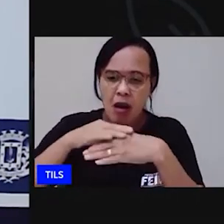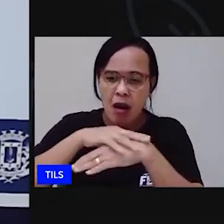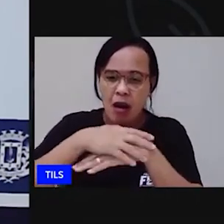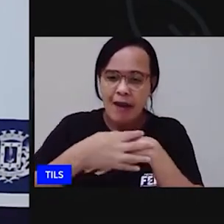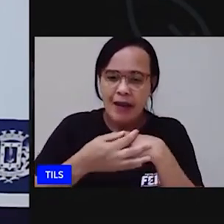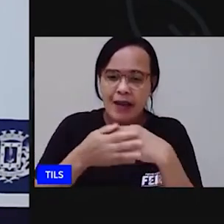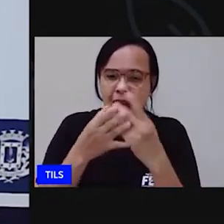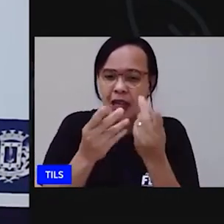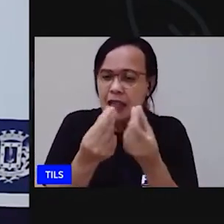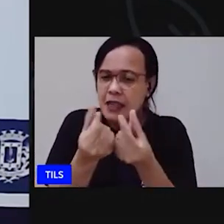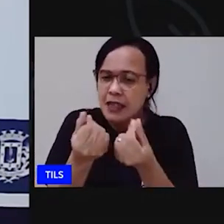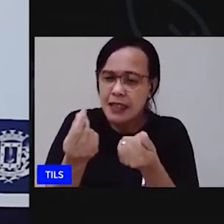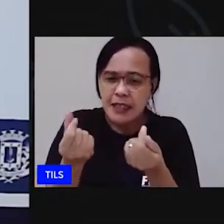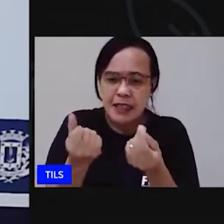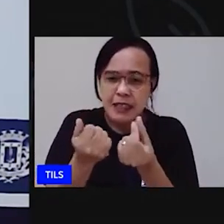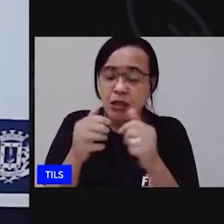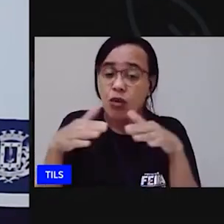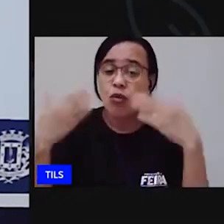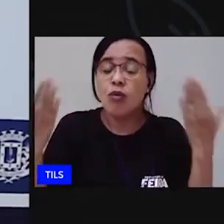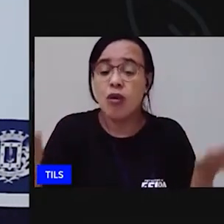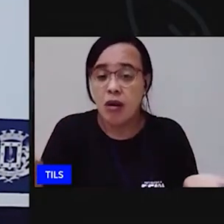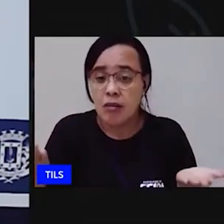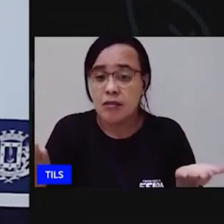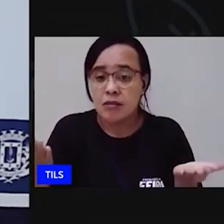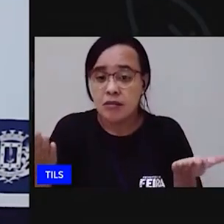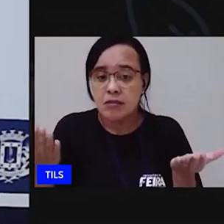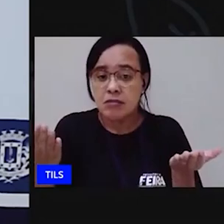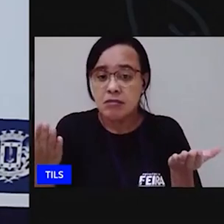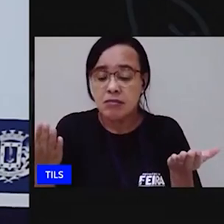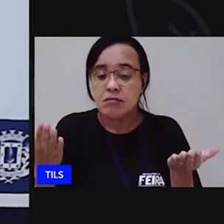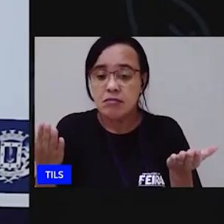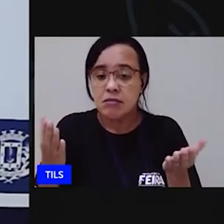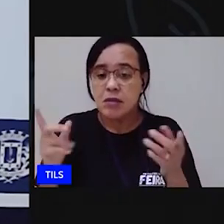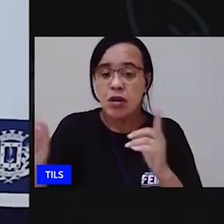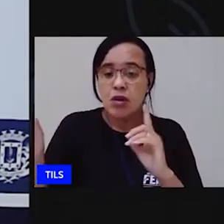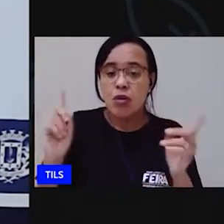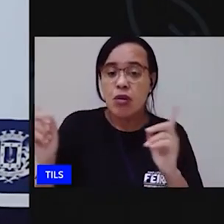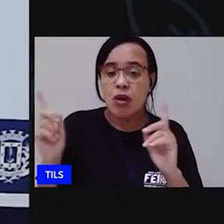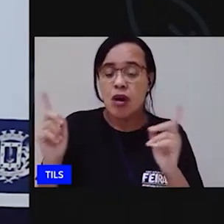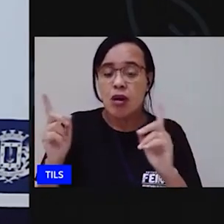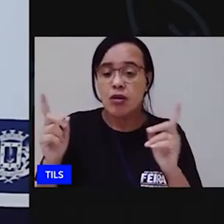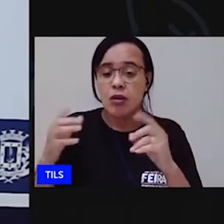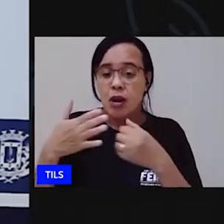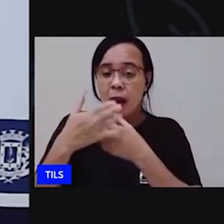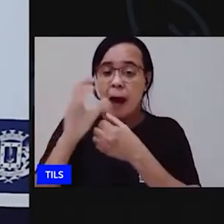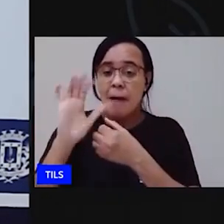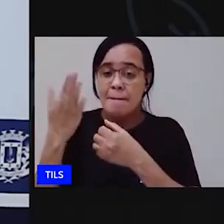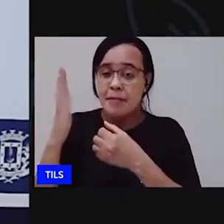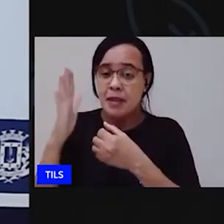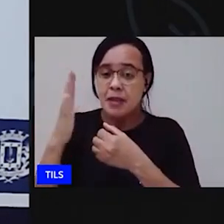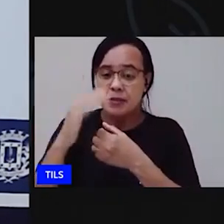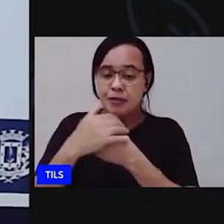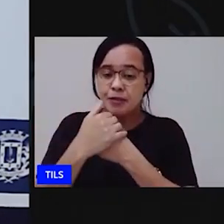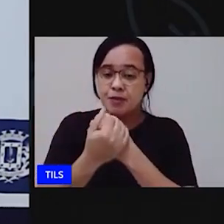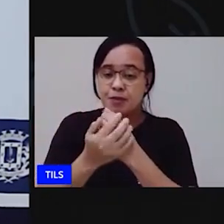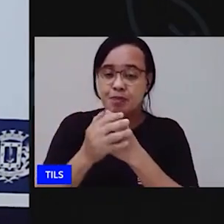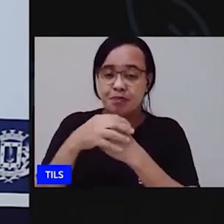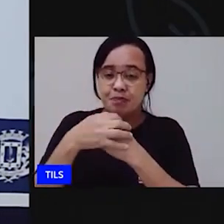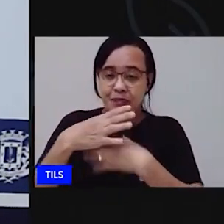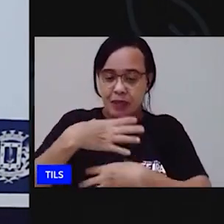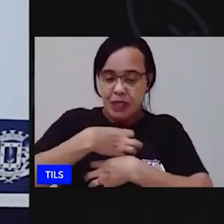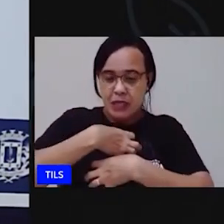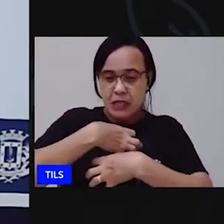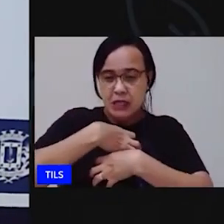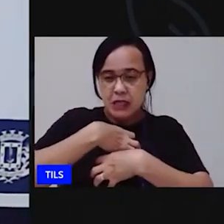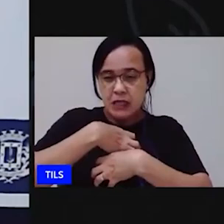mais liso qual é o mais liso vá passando a mão vá sentindo